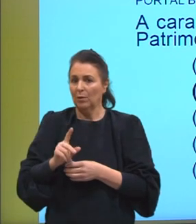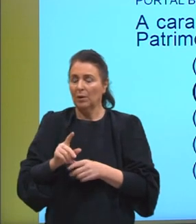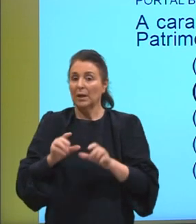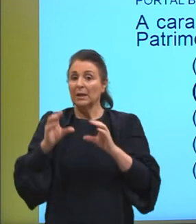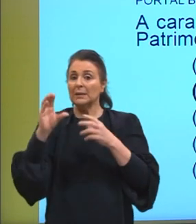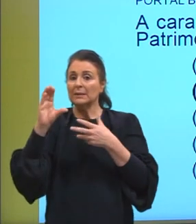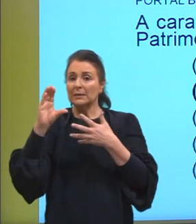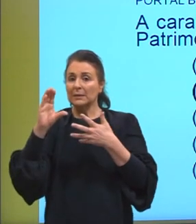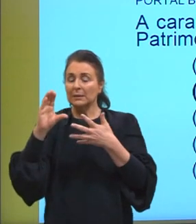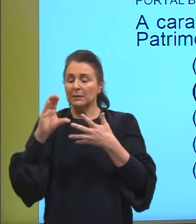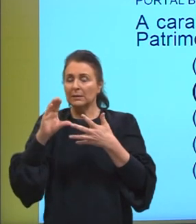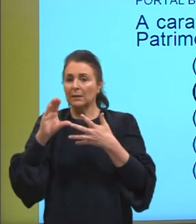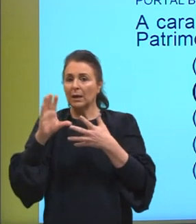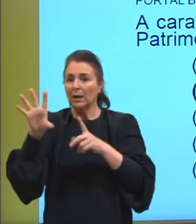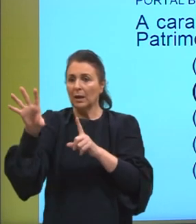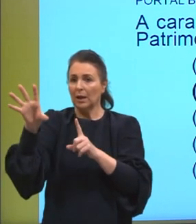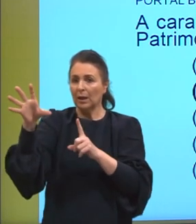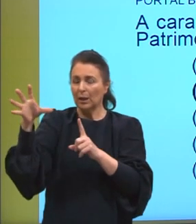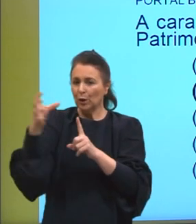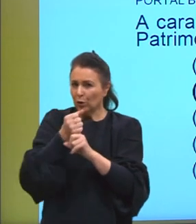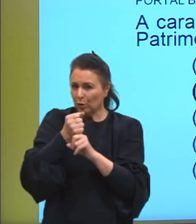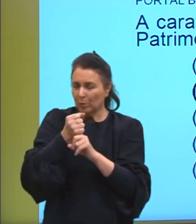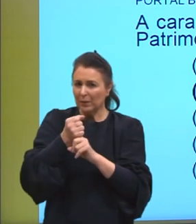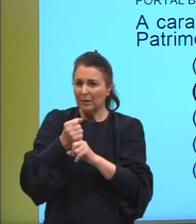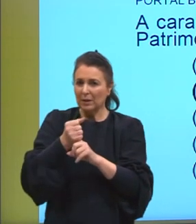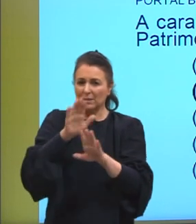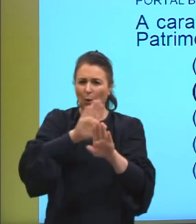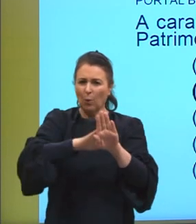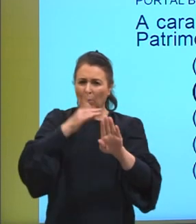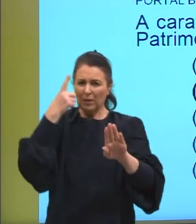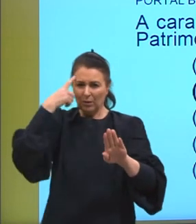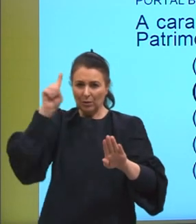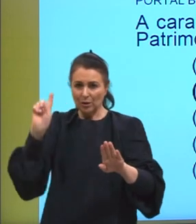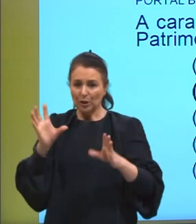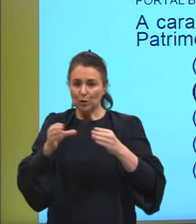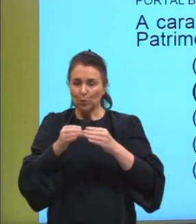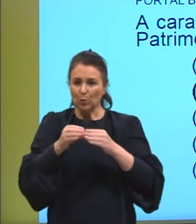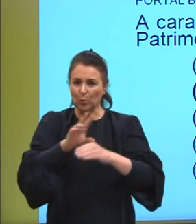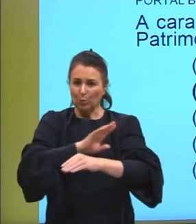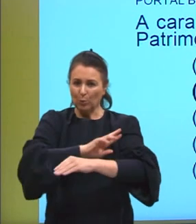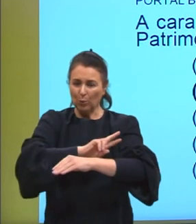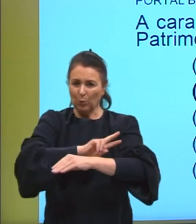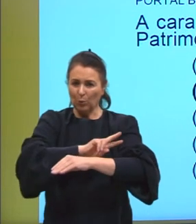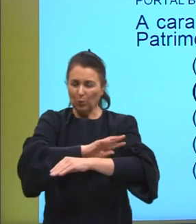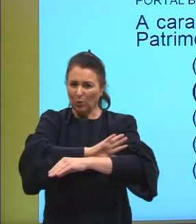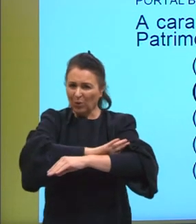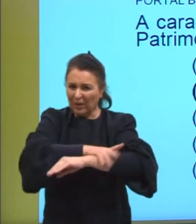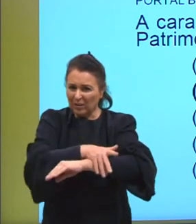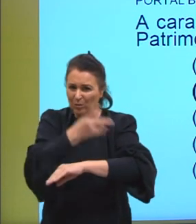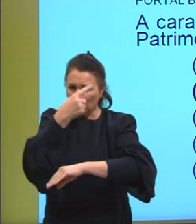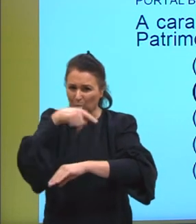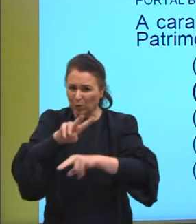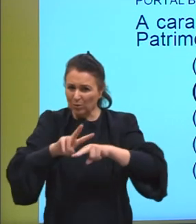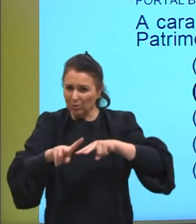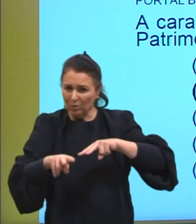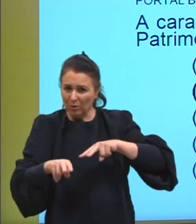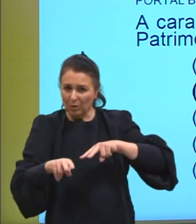C. Dominação ideológica de um grupo étnico sobre outros. Não, ele já fala aqui em diversidade, então não é.